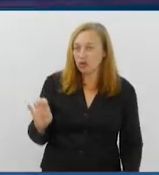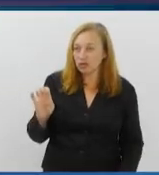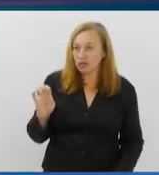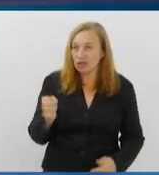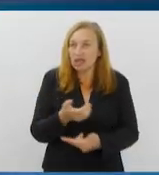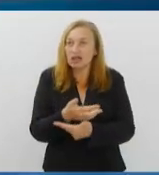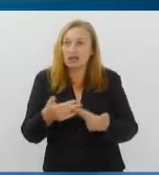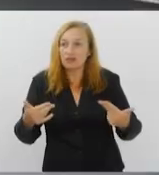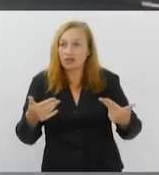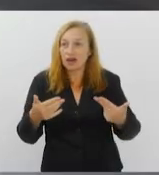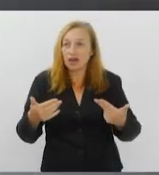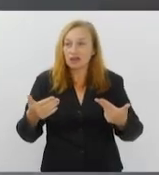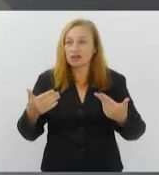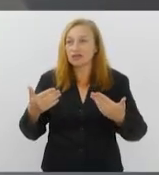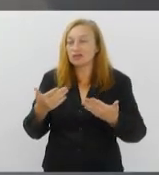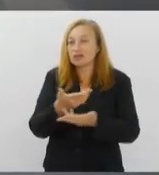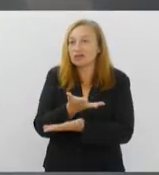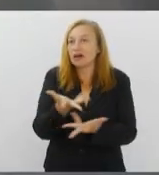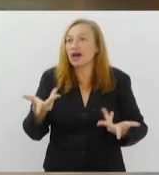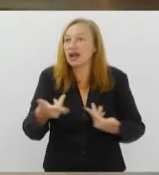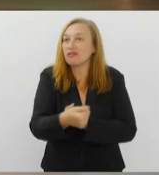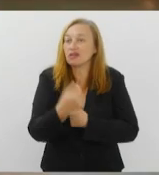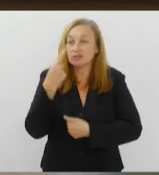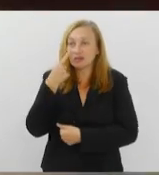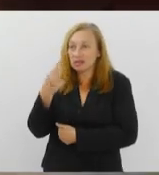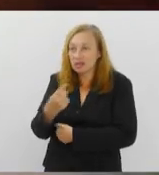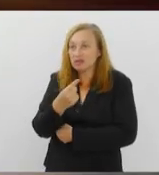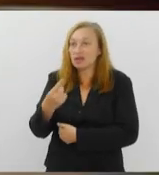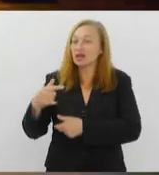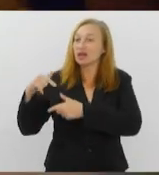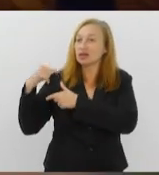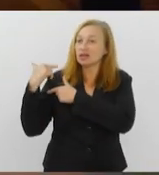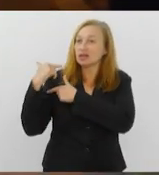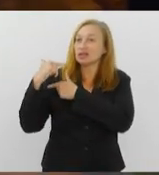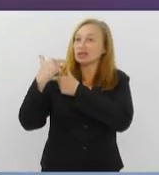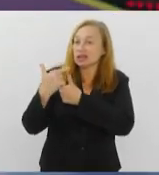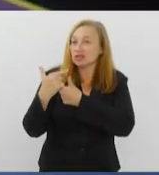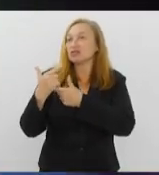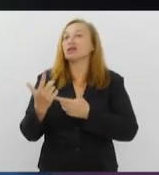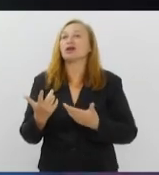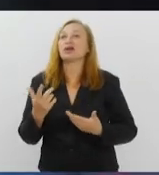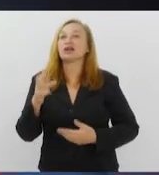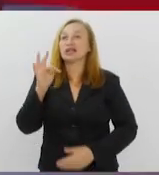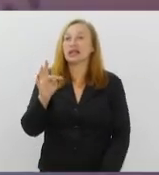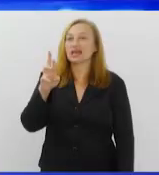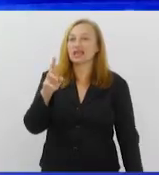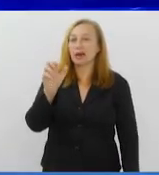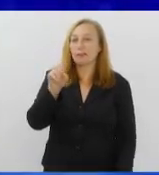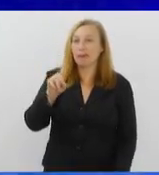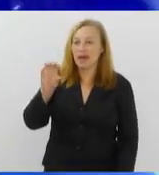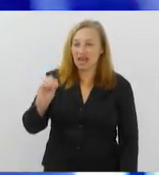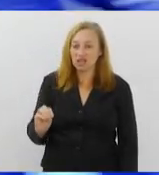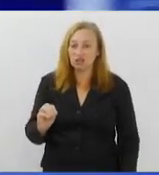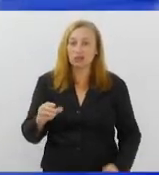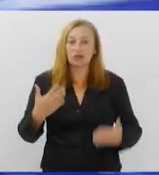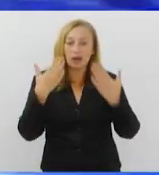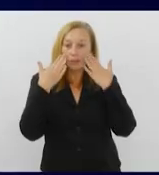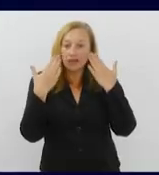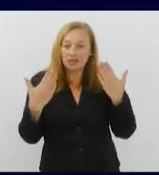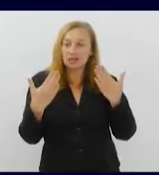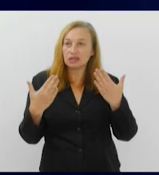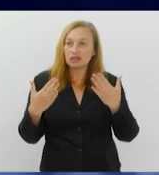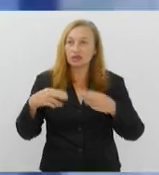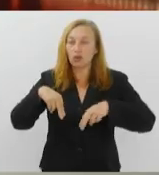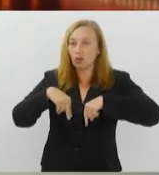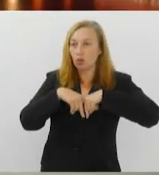patinação extrema, ao lado de atos de circos tradicionais como trapézio, alças aéreas e apresentações com corpo